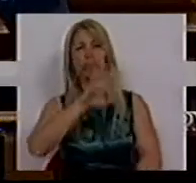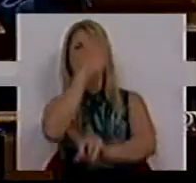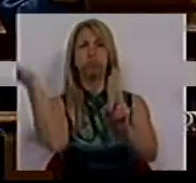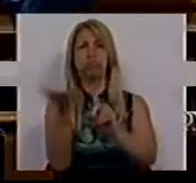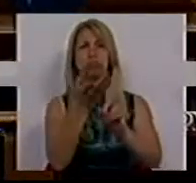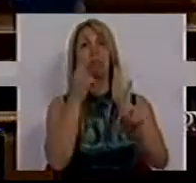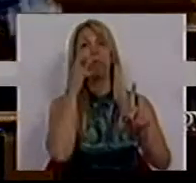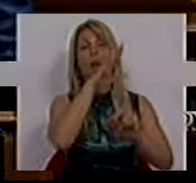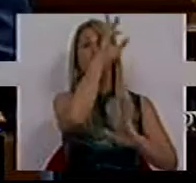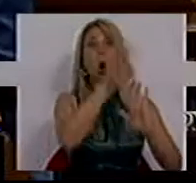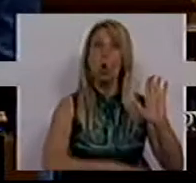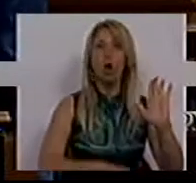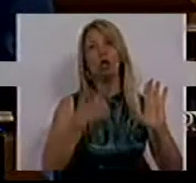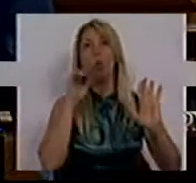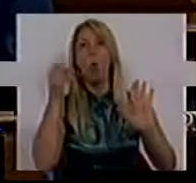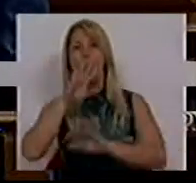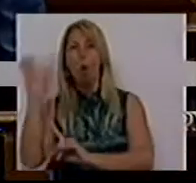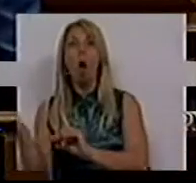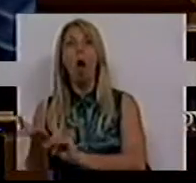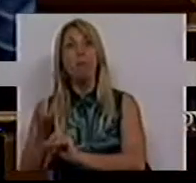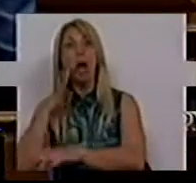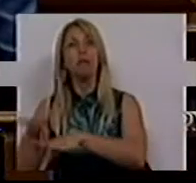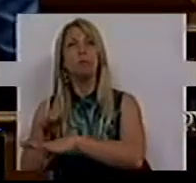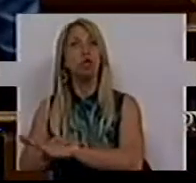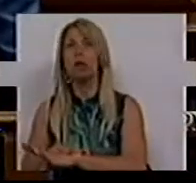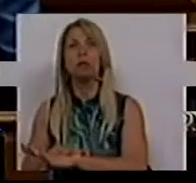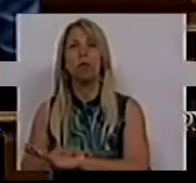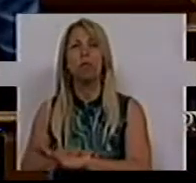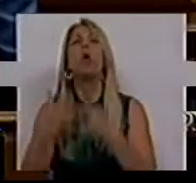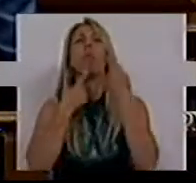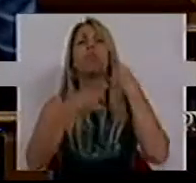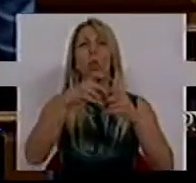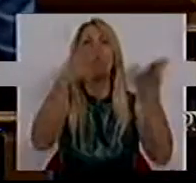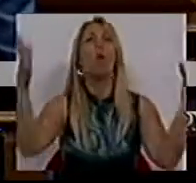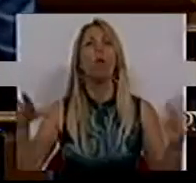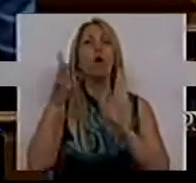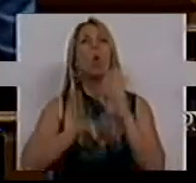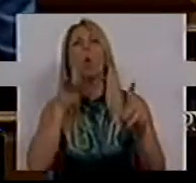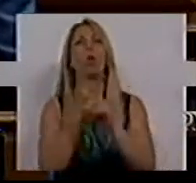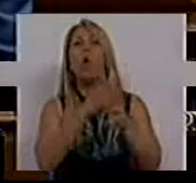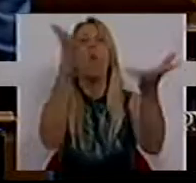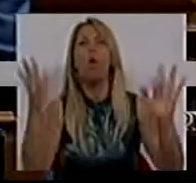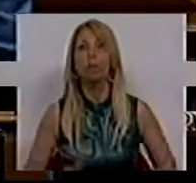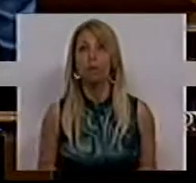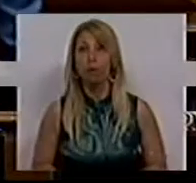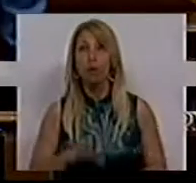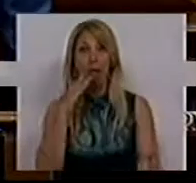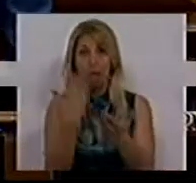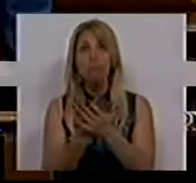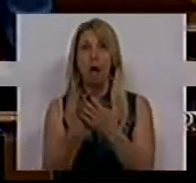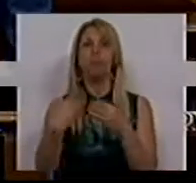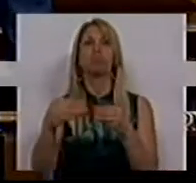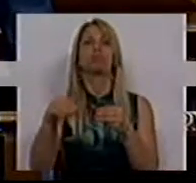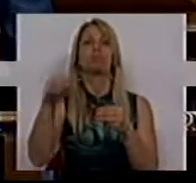agir com toda a avimência com a administração. E eu pergunto, onde tem andado o regulador? O que tem andado o regulador a fazer para deixar acumular